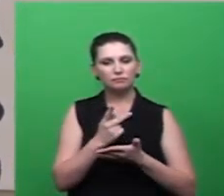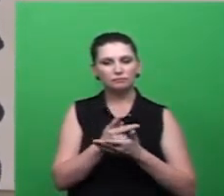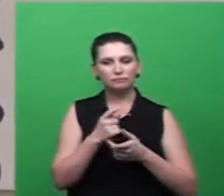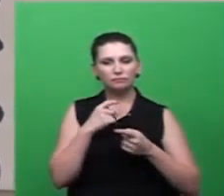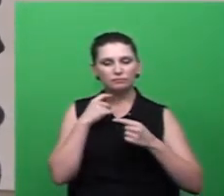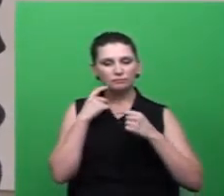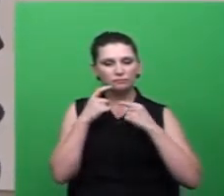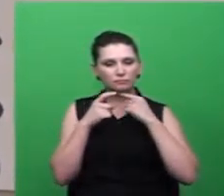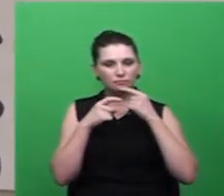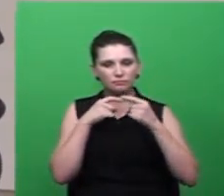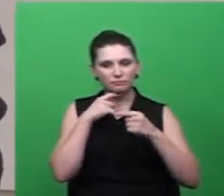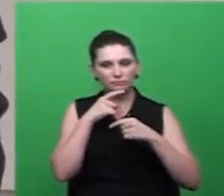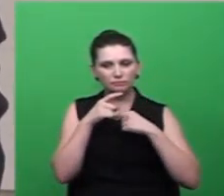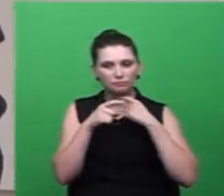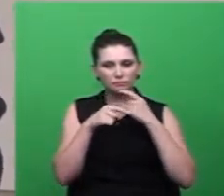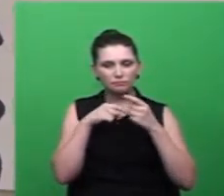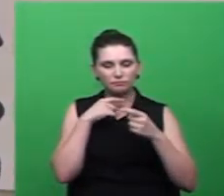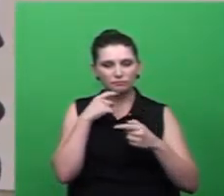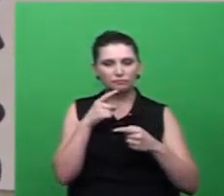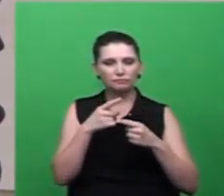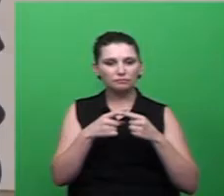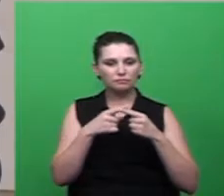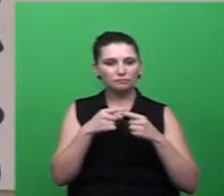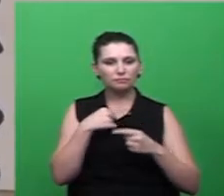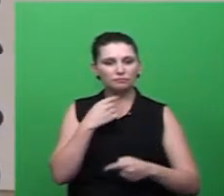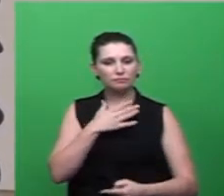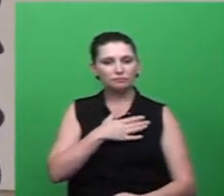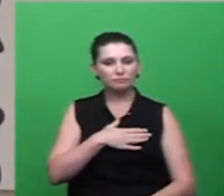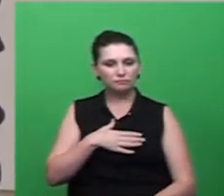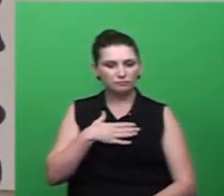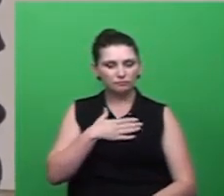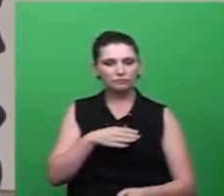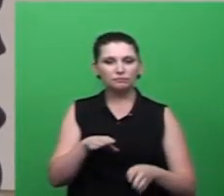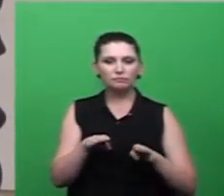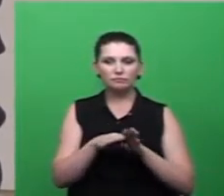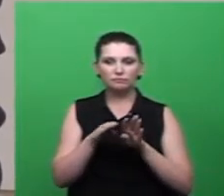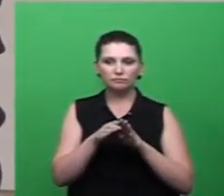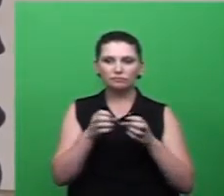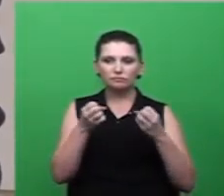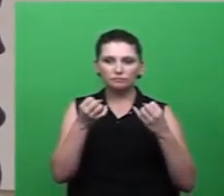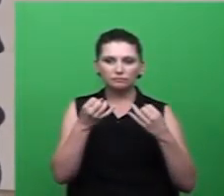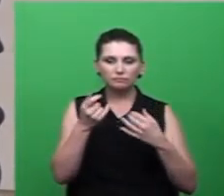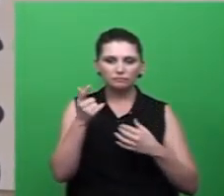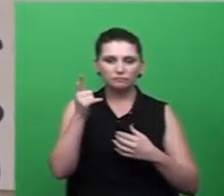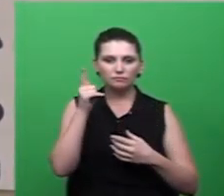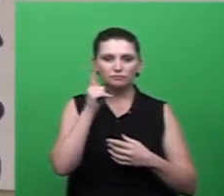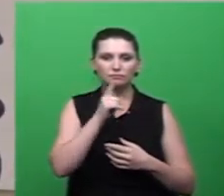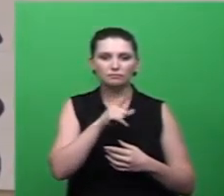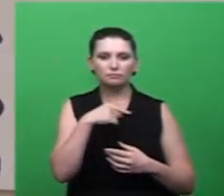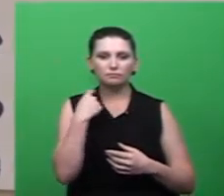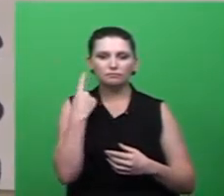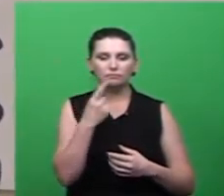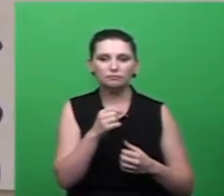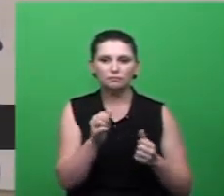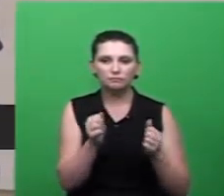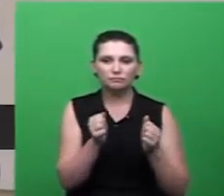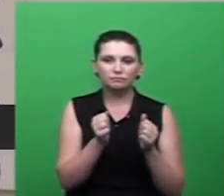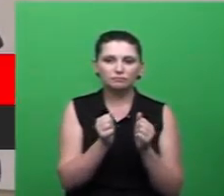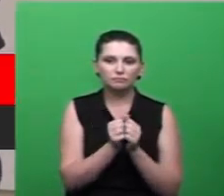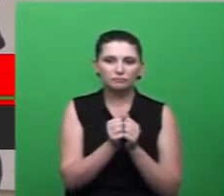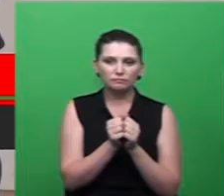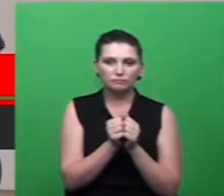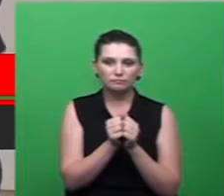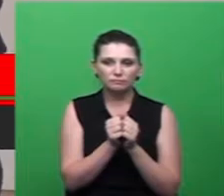último eu também gostaria de reforçar que também estivemos lá no Marcílio Dias e o